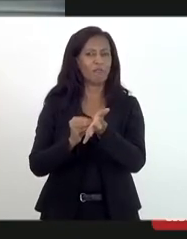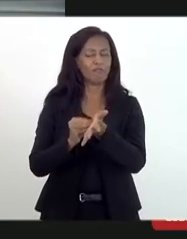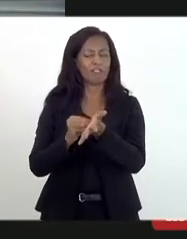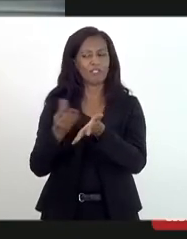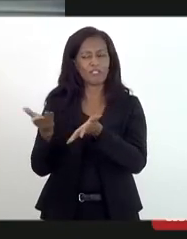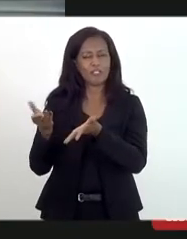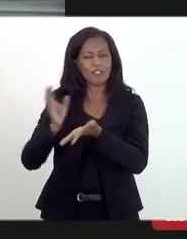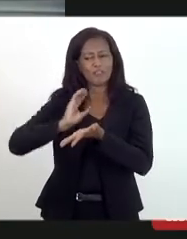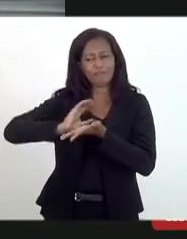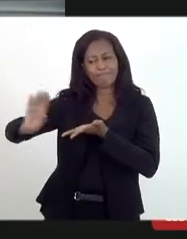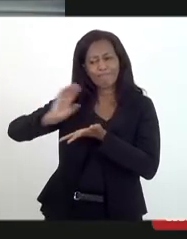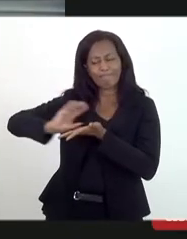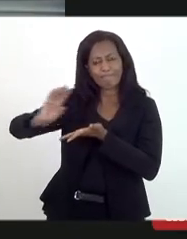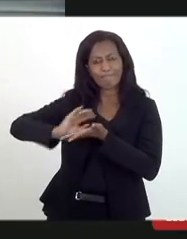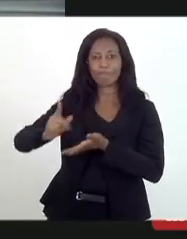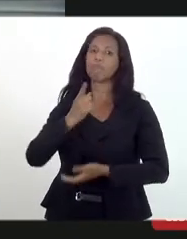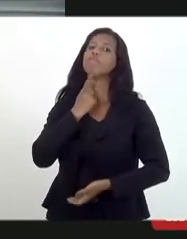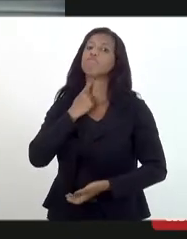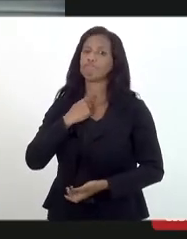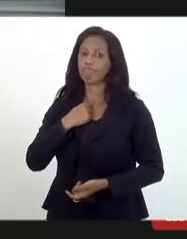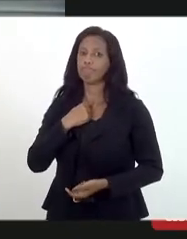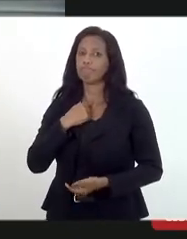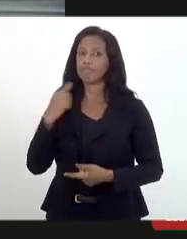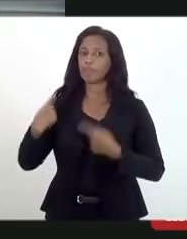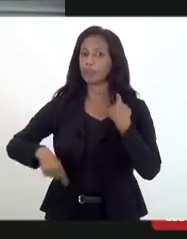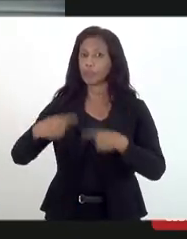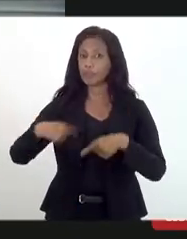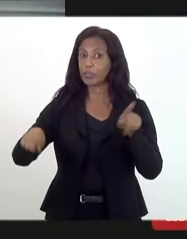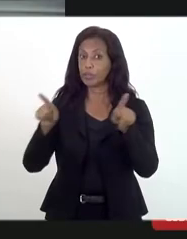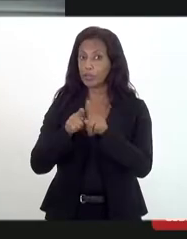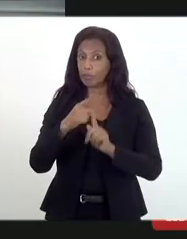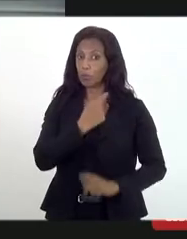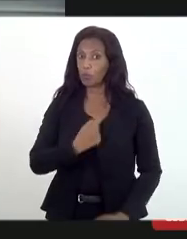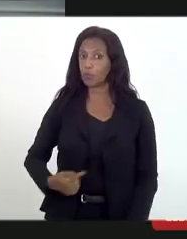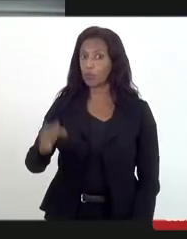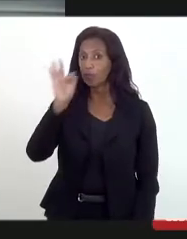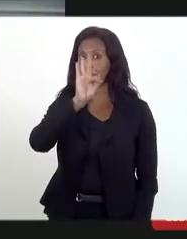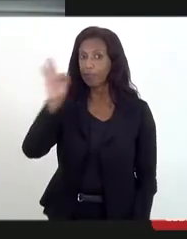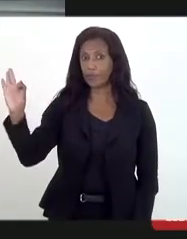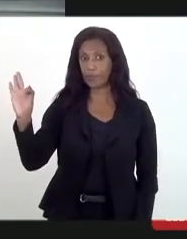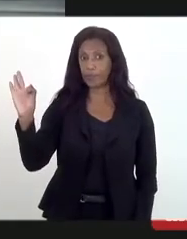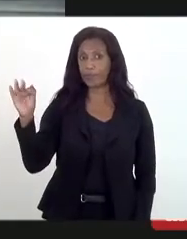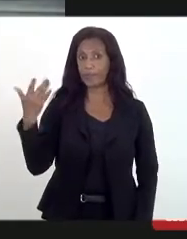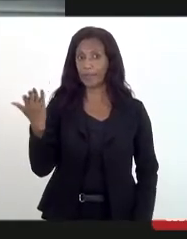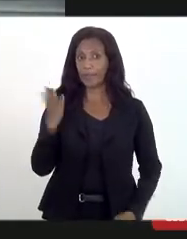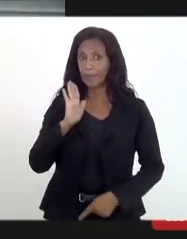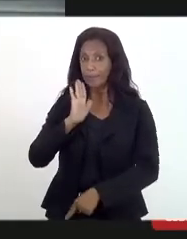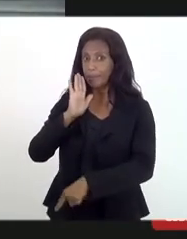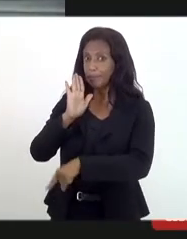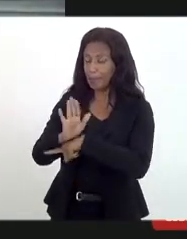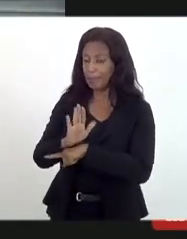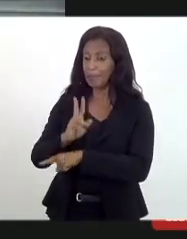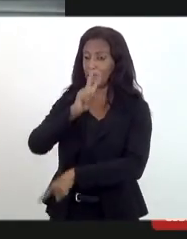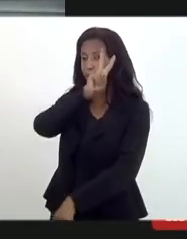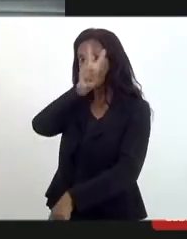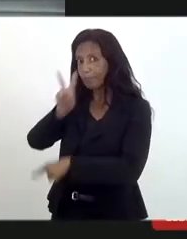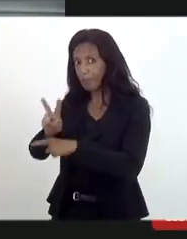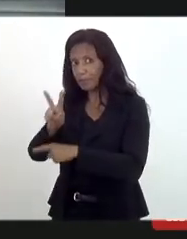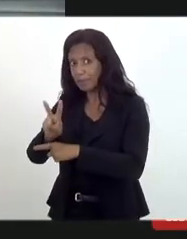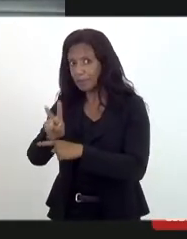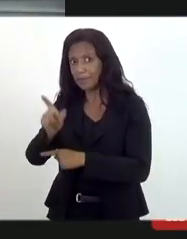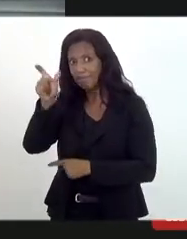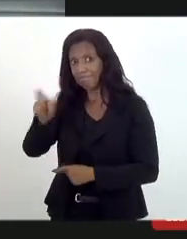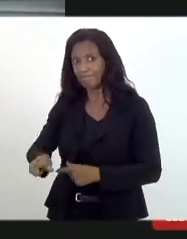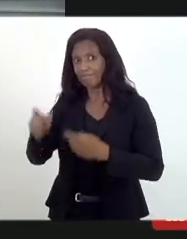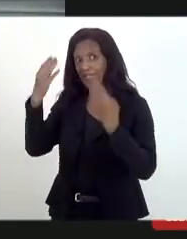e de vontade política, inclusive do governo federal, em respaldar e resguardar essas vítimas de